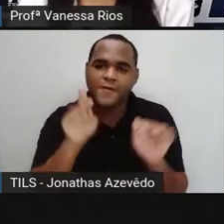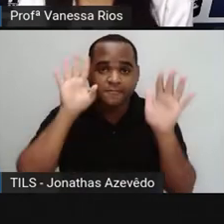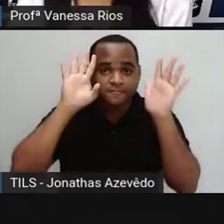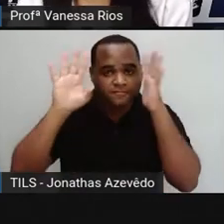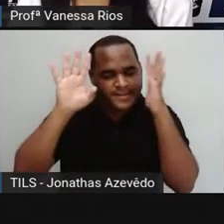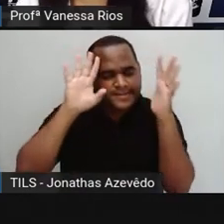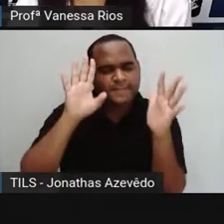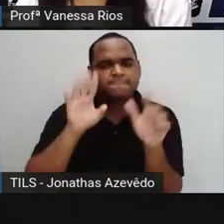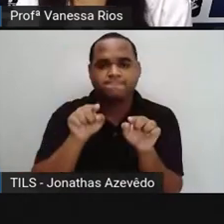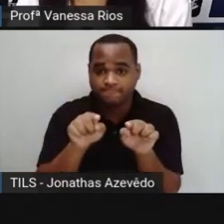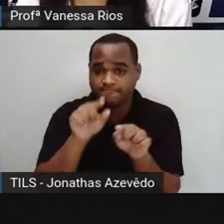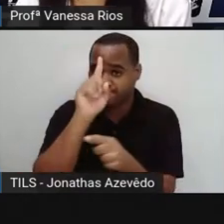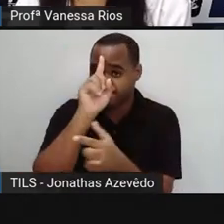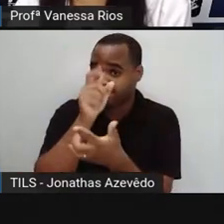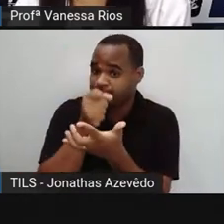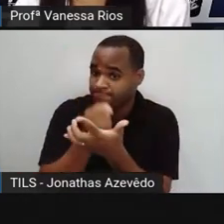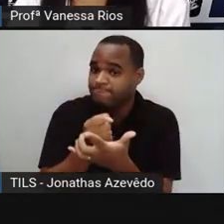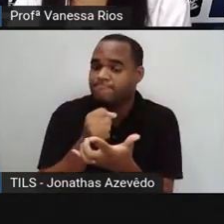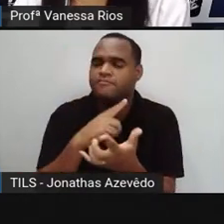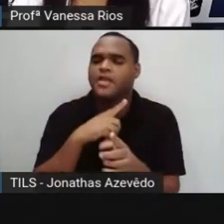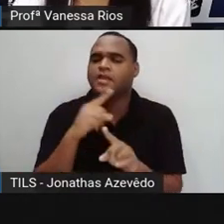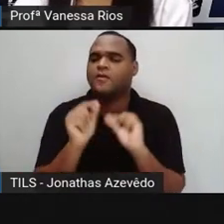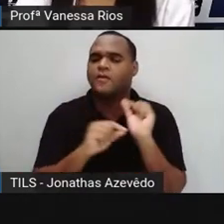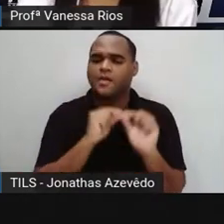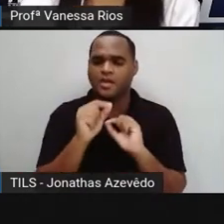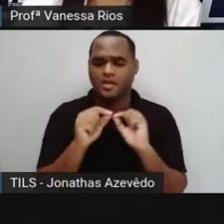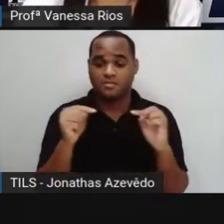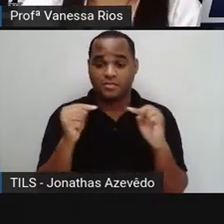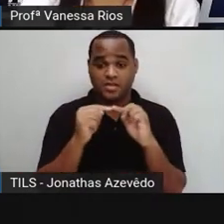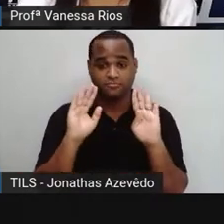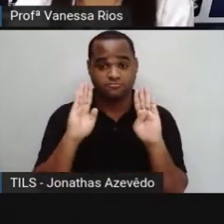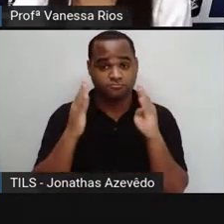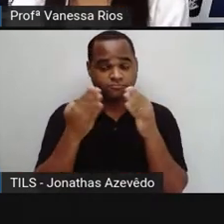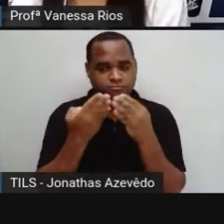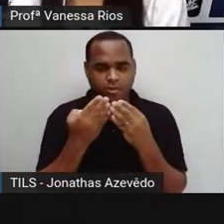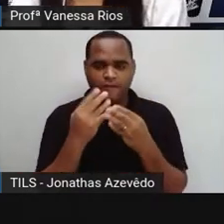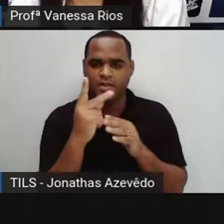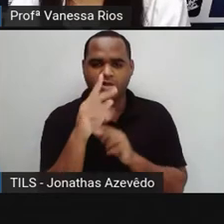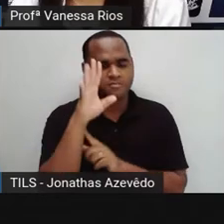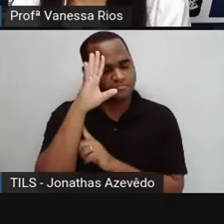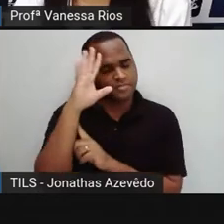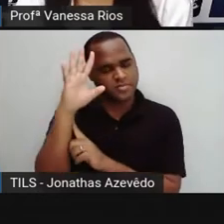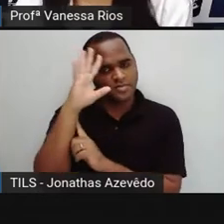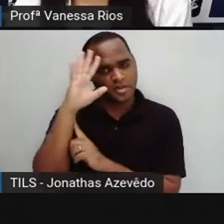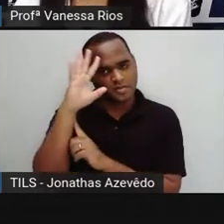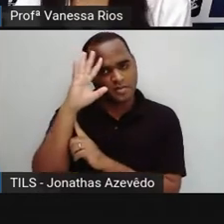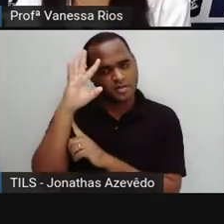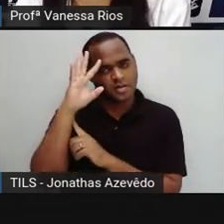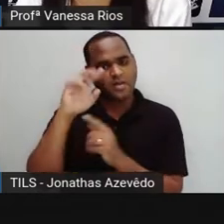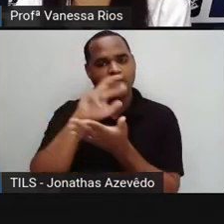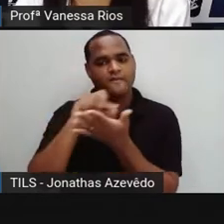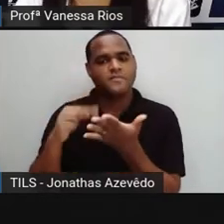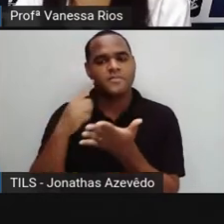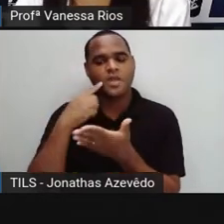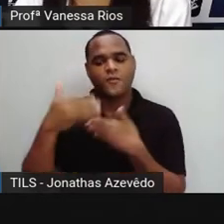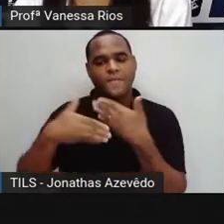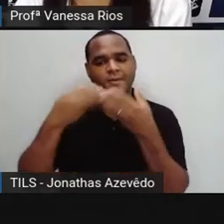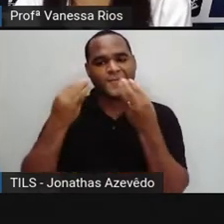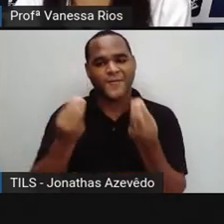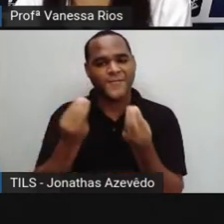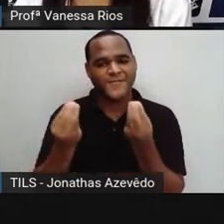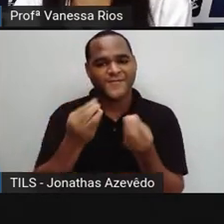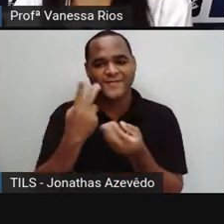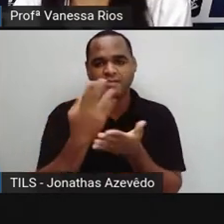e que tomassem também esses questionamentos como um direcionamento para refletir a partir do que a gente vai estudar